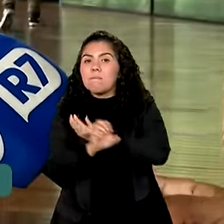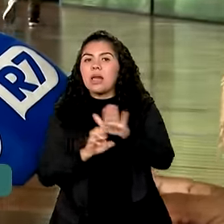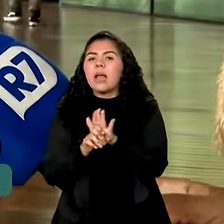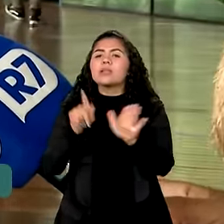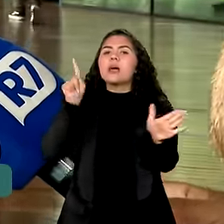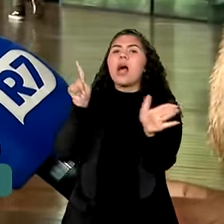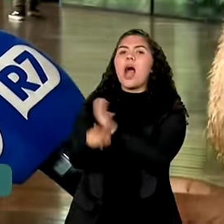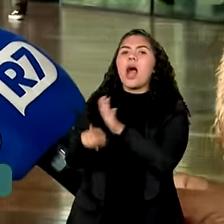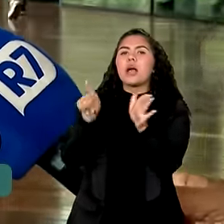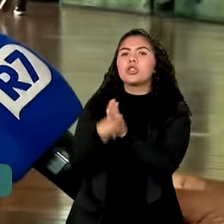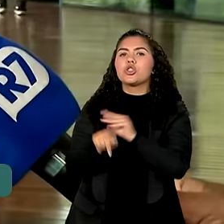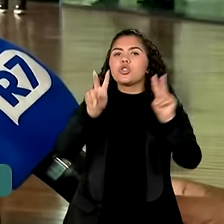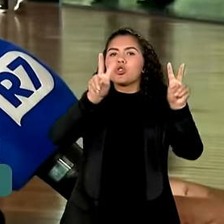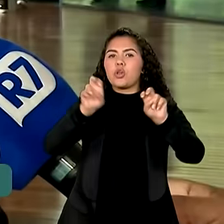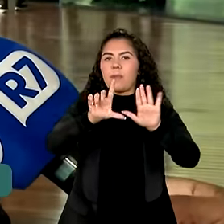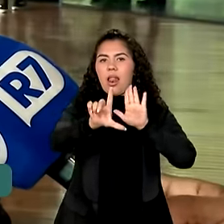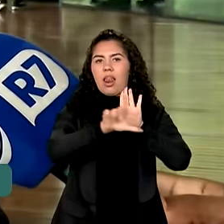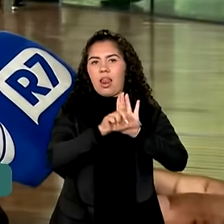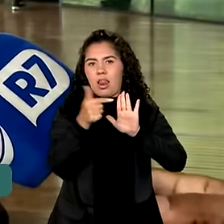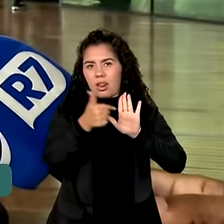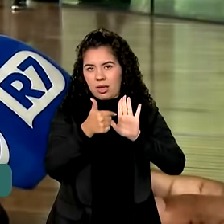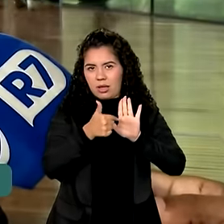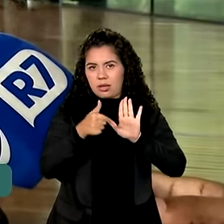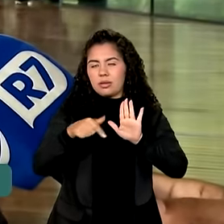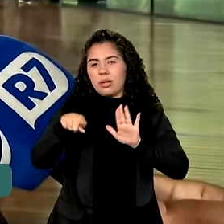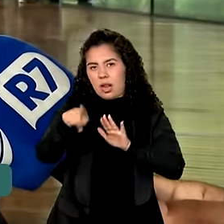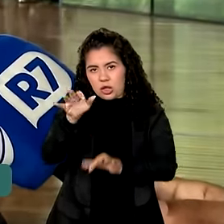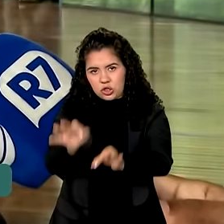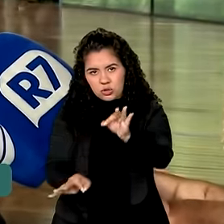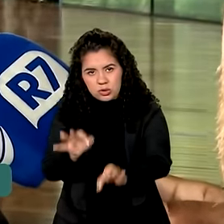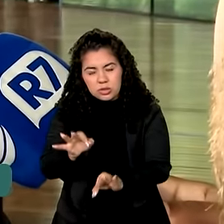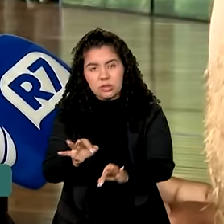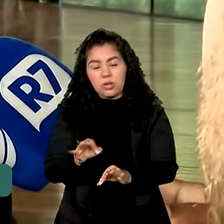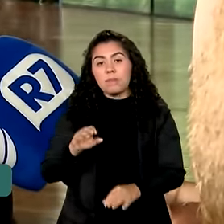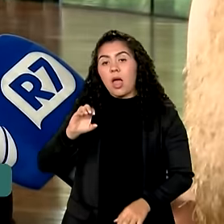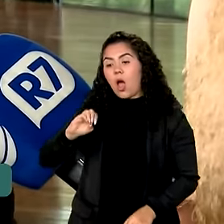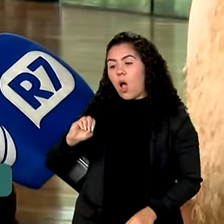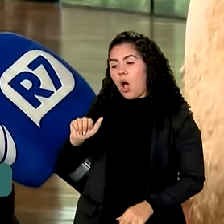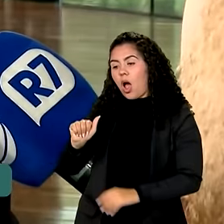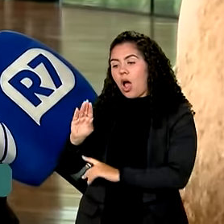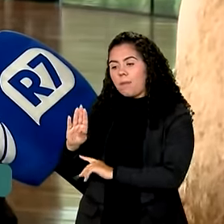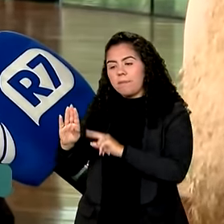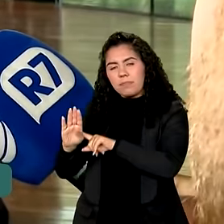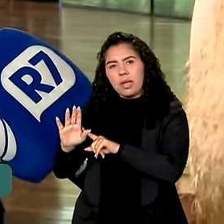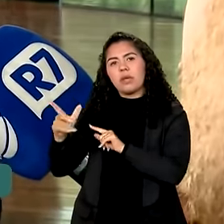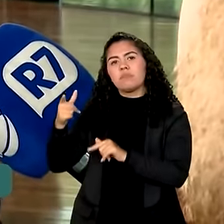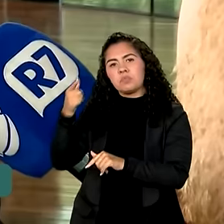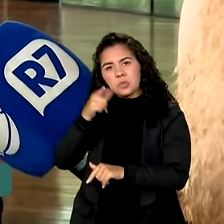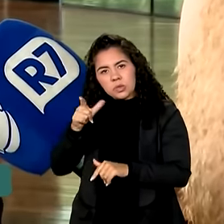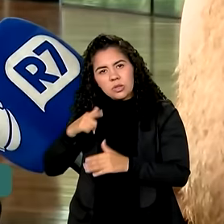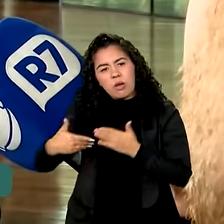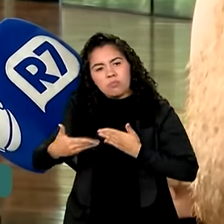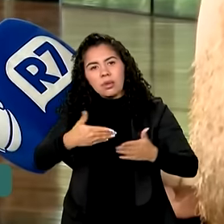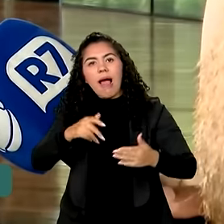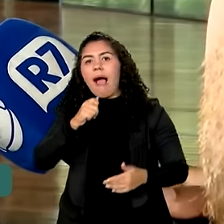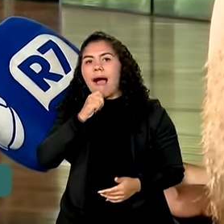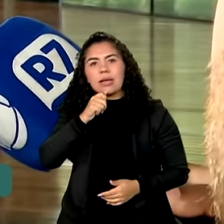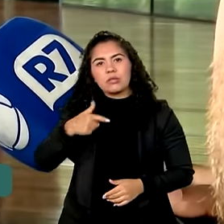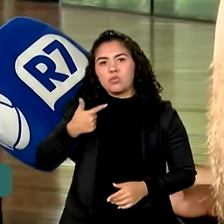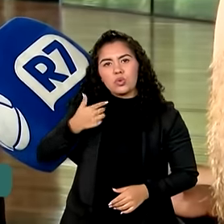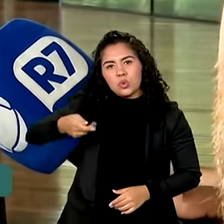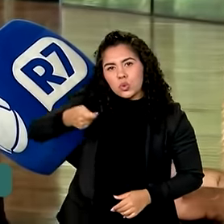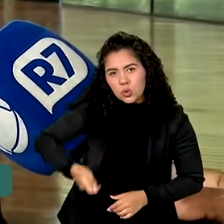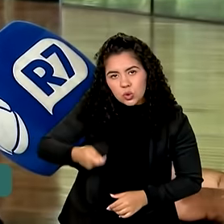Justiça. Alguns, a Advocacia Geral da União reverteu, outros ainda não foram julgados. Cinco